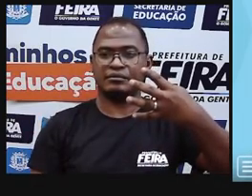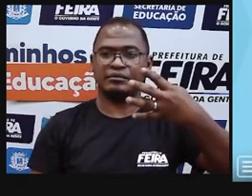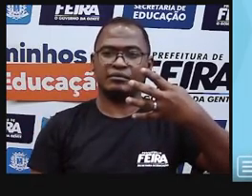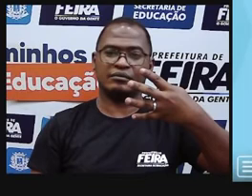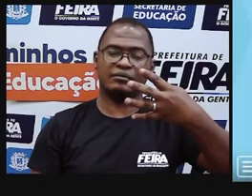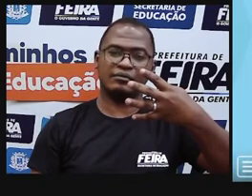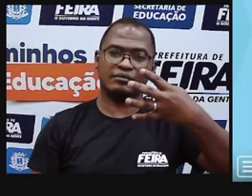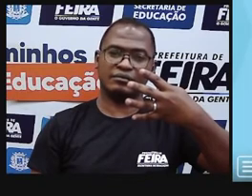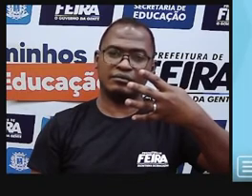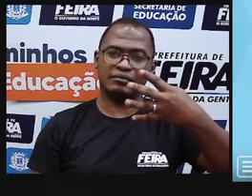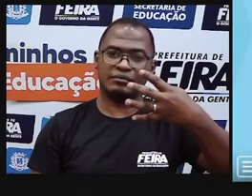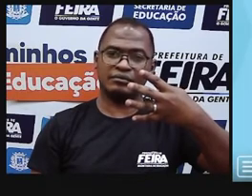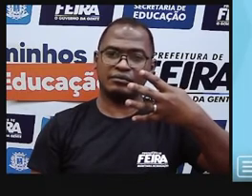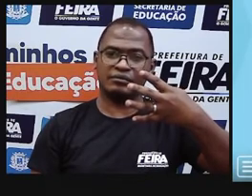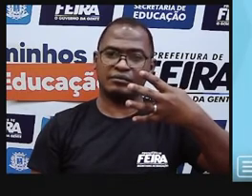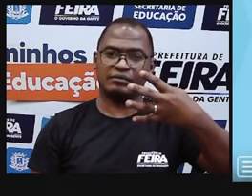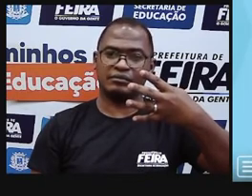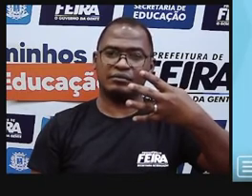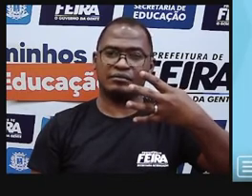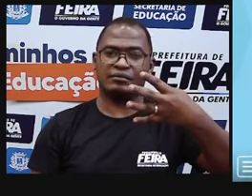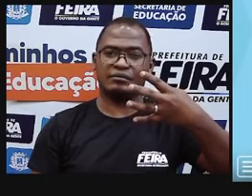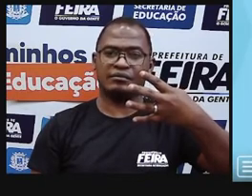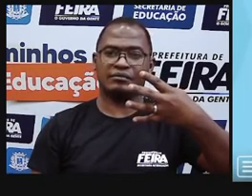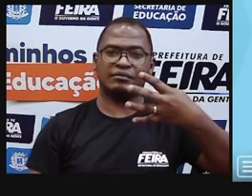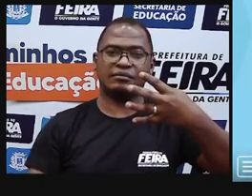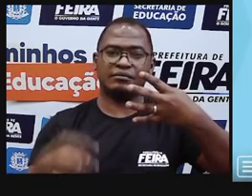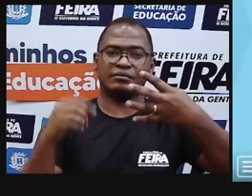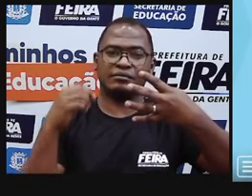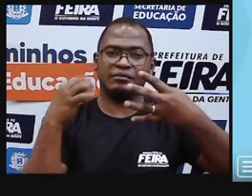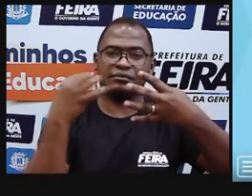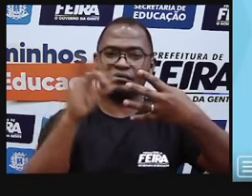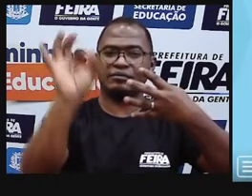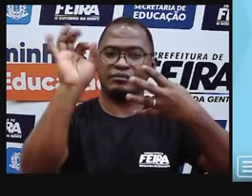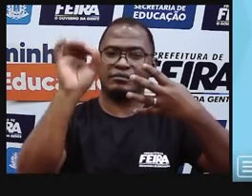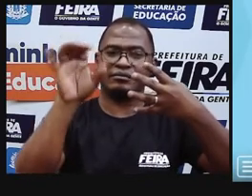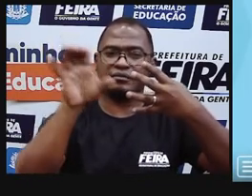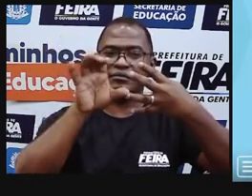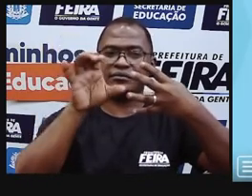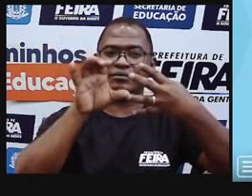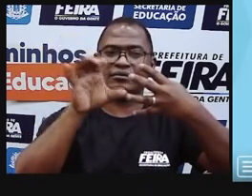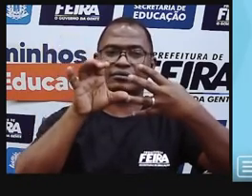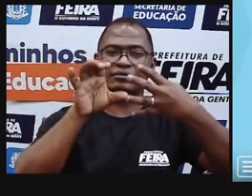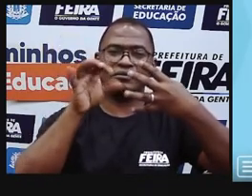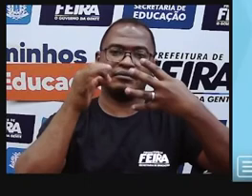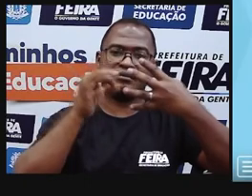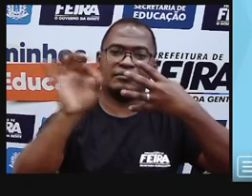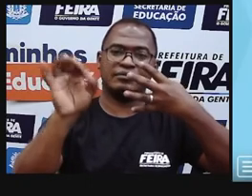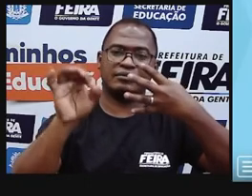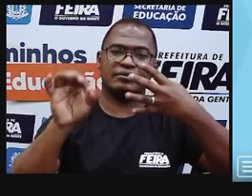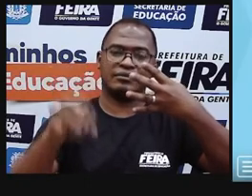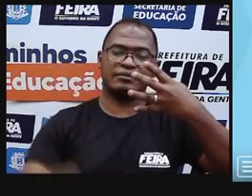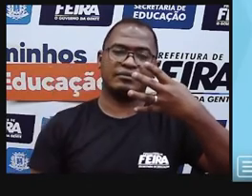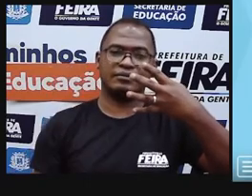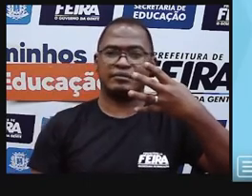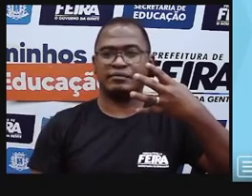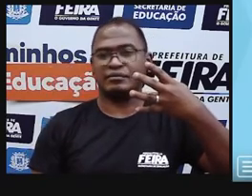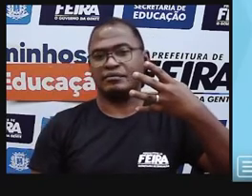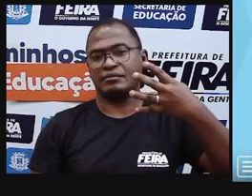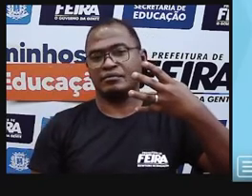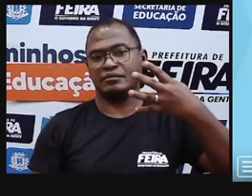Não. Então, não é 59? Uma dezena e quatro unidades? Isso aí. Uma dezena é 10, mais quatro unidades, 14.